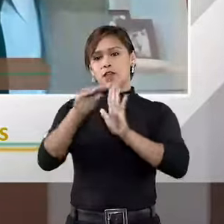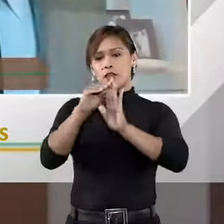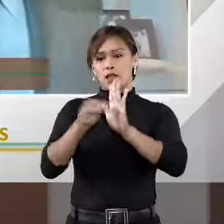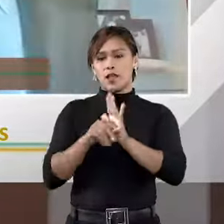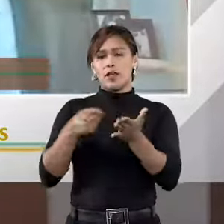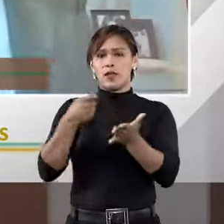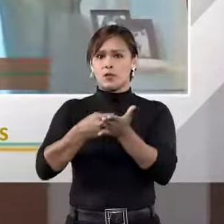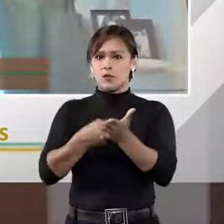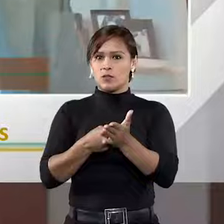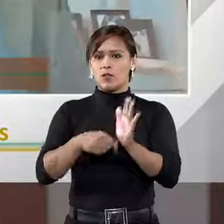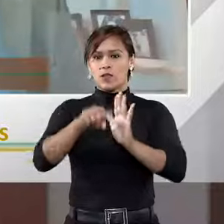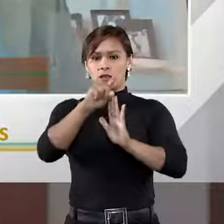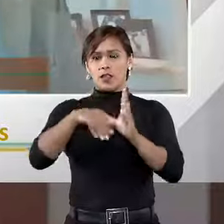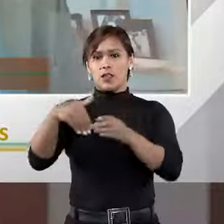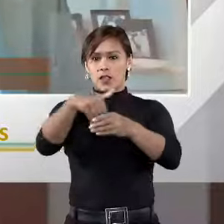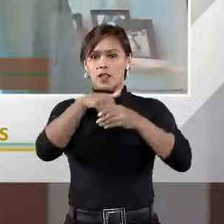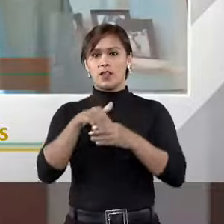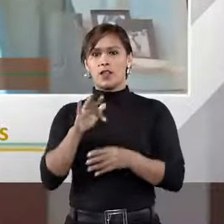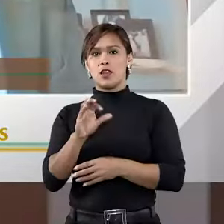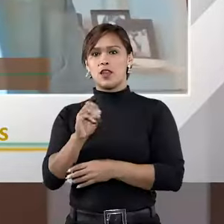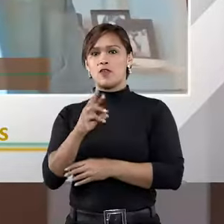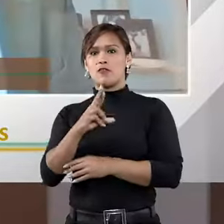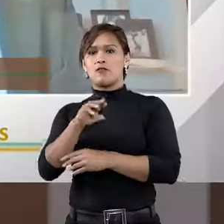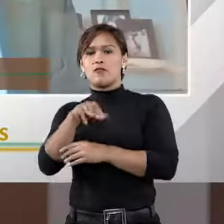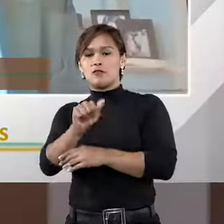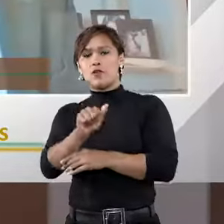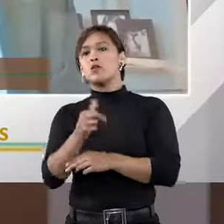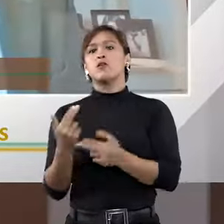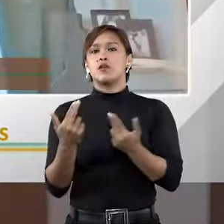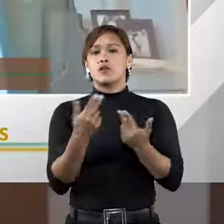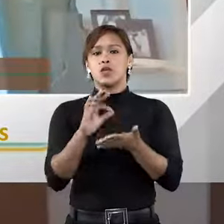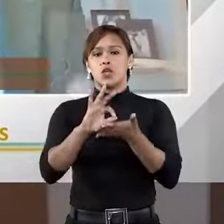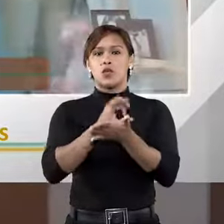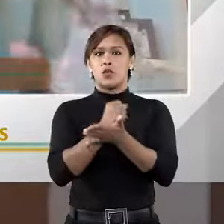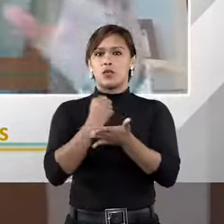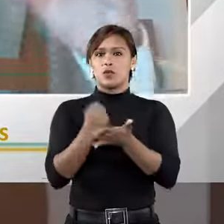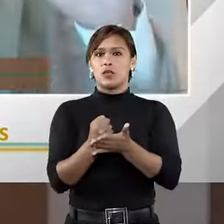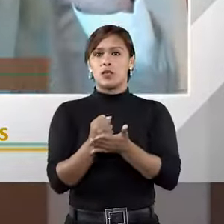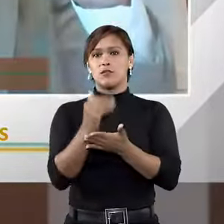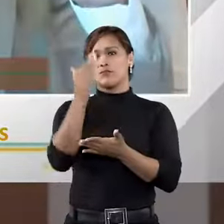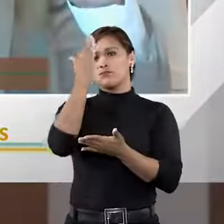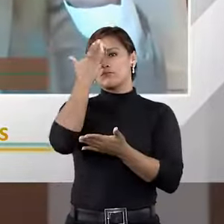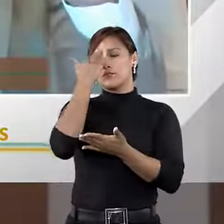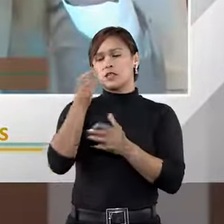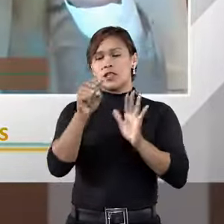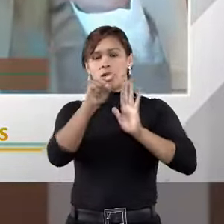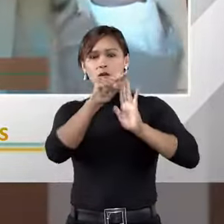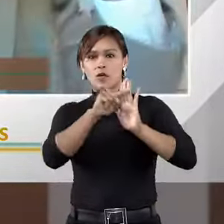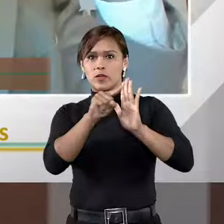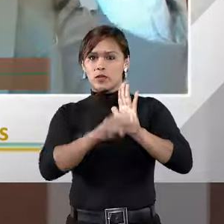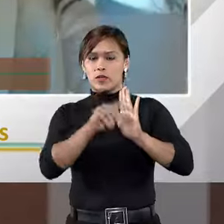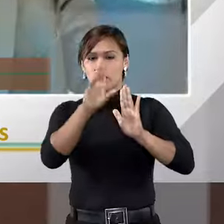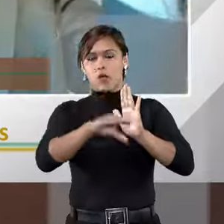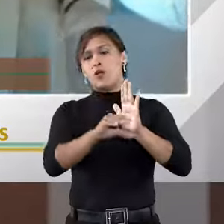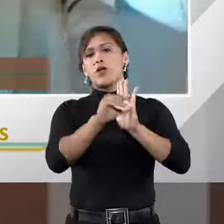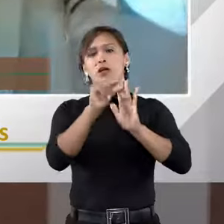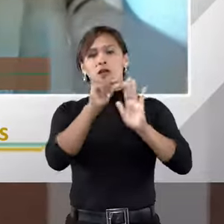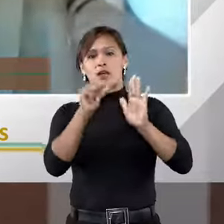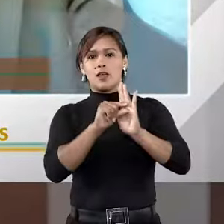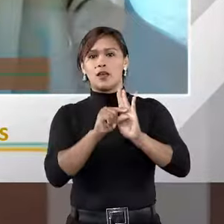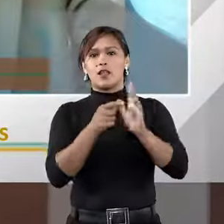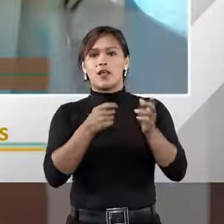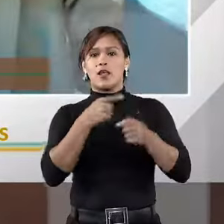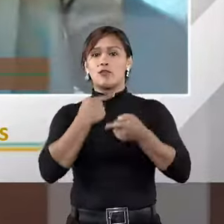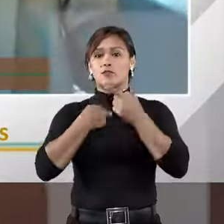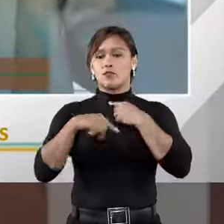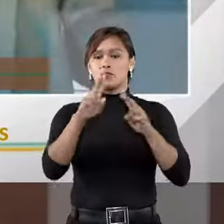compromissória e cláusula de eleição de foro no mesmo contrato, eu vou interpretar isso nos seguintes termos. A cláusula compromissória indica